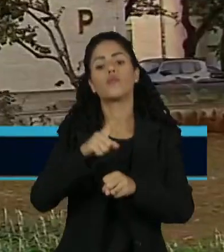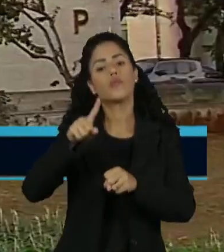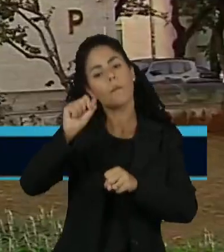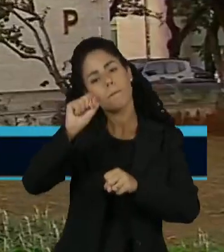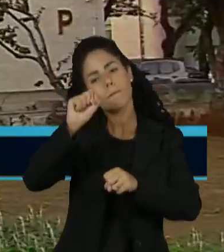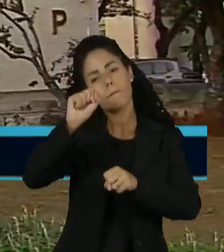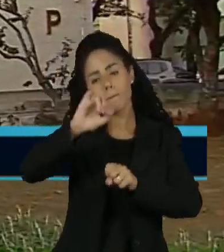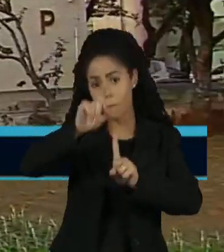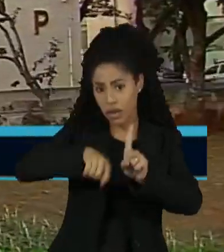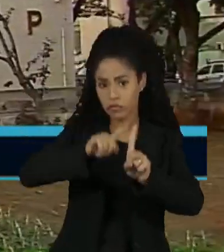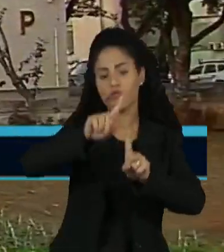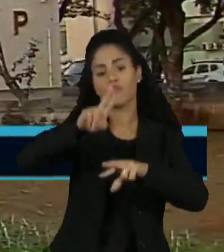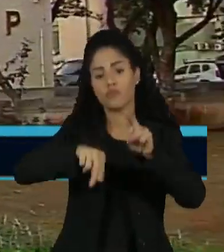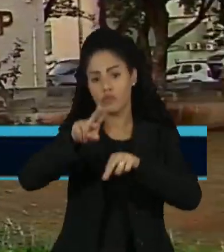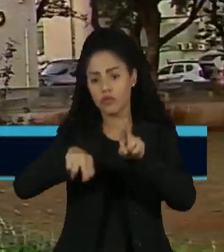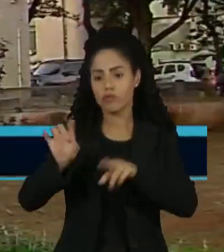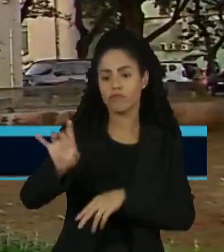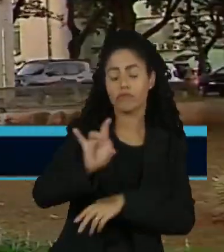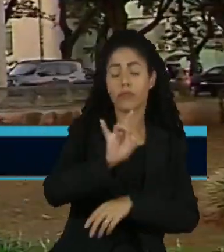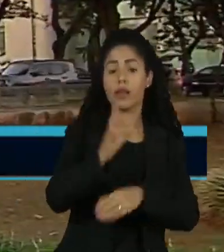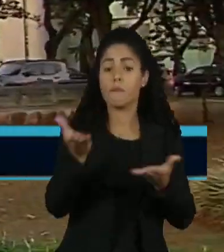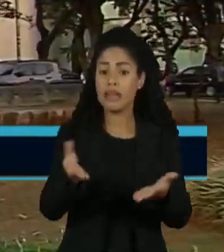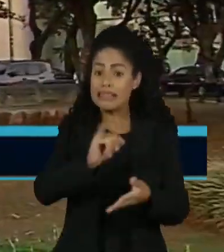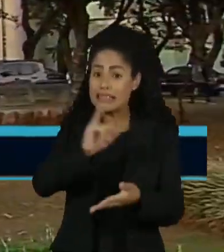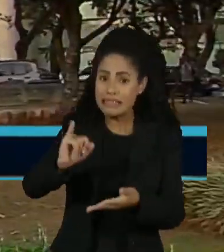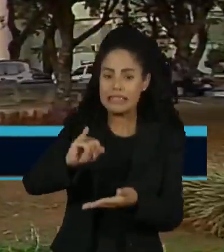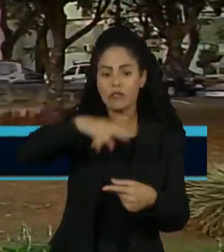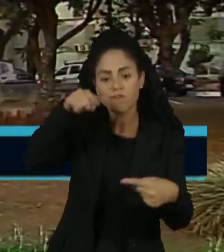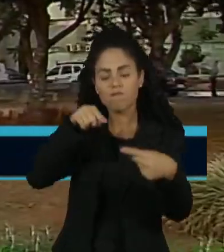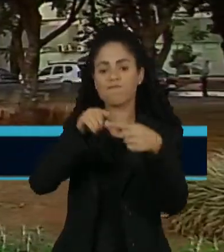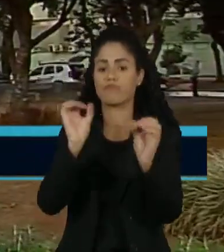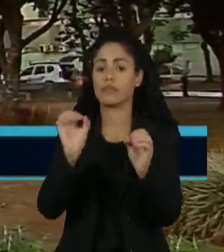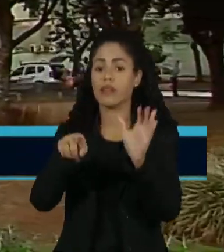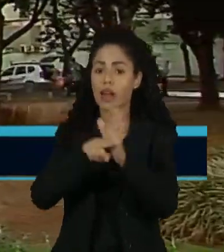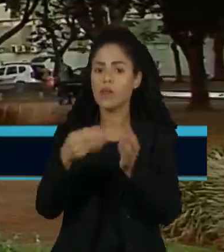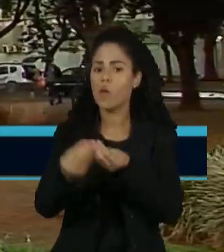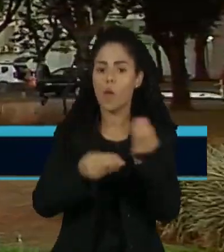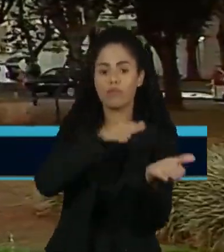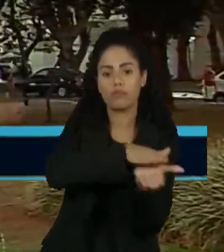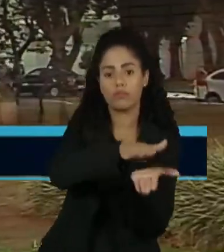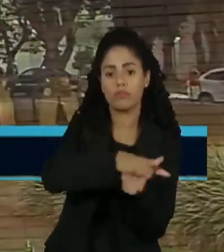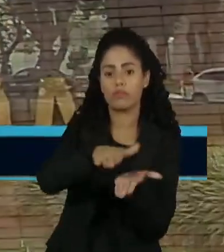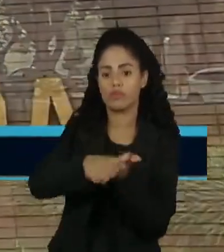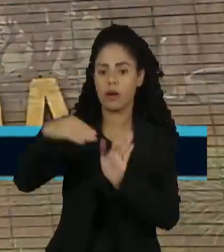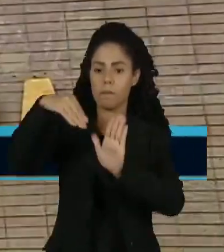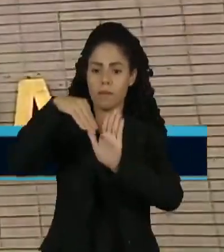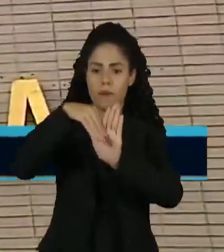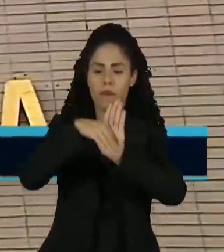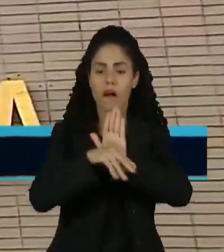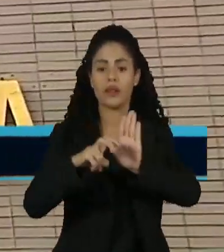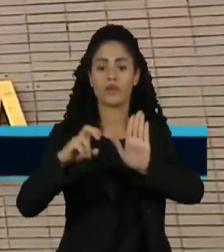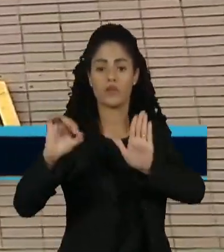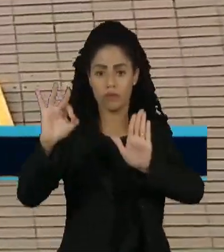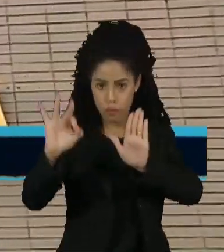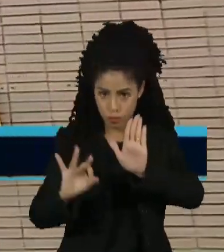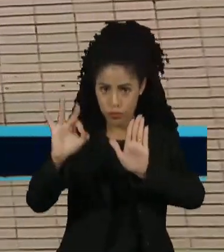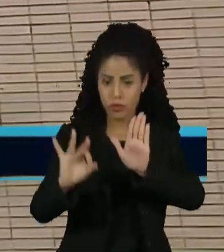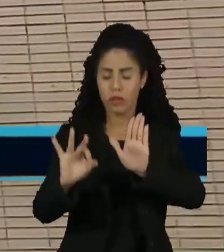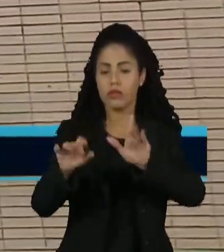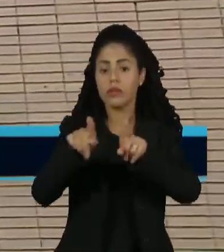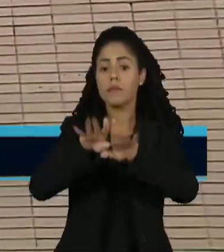ano. Se a meta fiscal não for cumprida, o aumento real das despesas cai para 50% da receita.